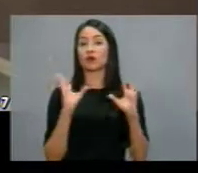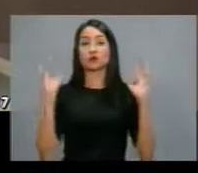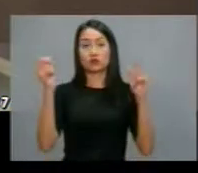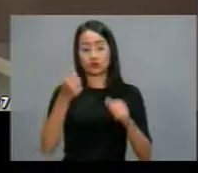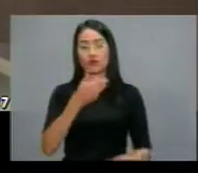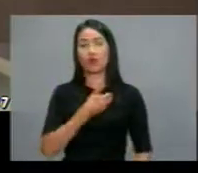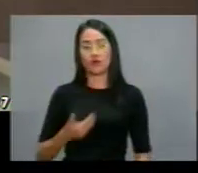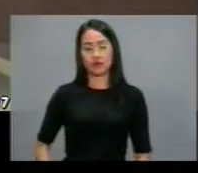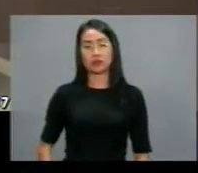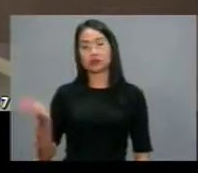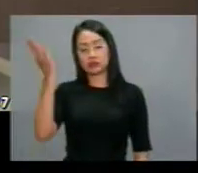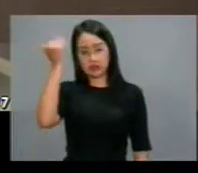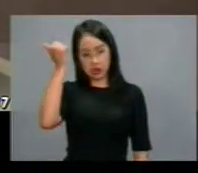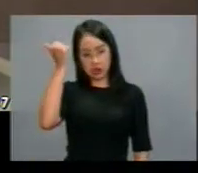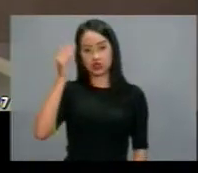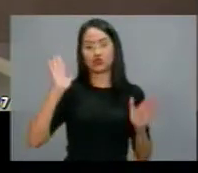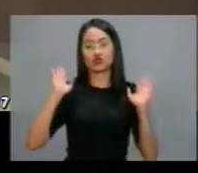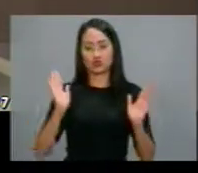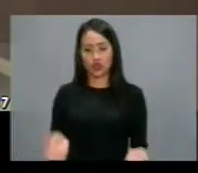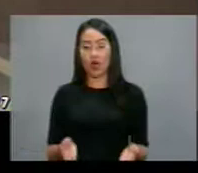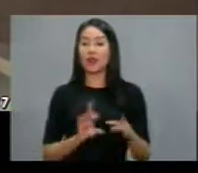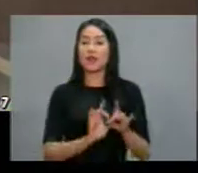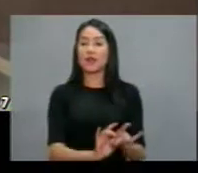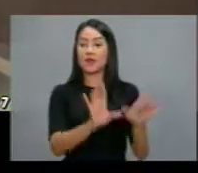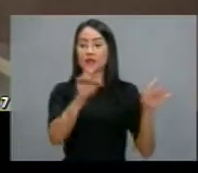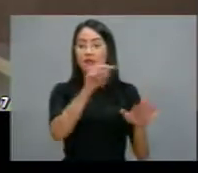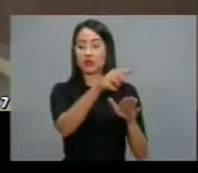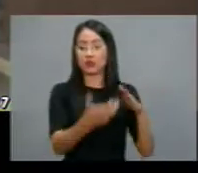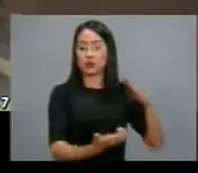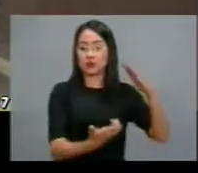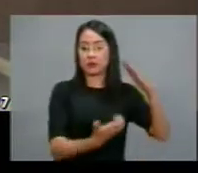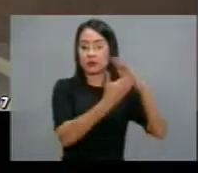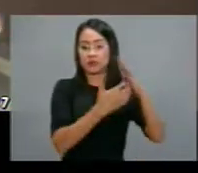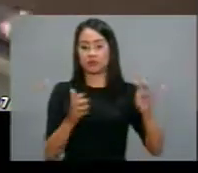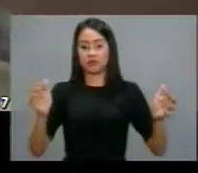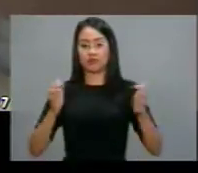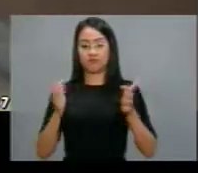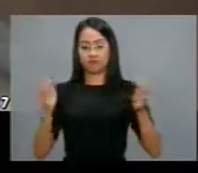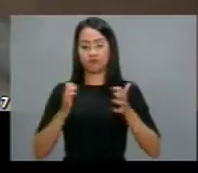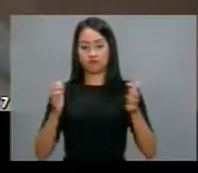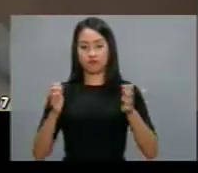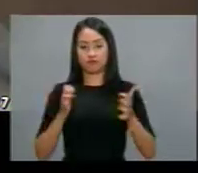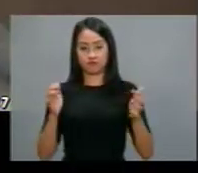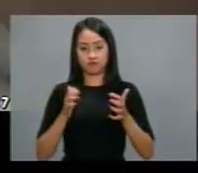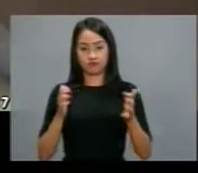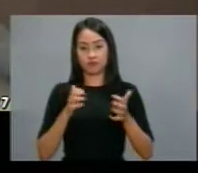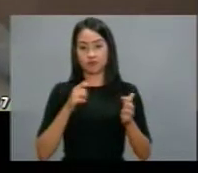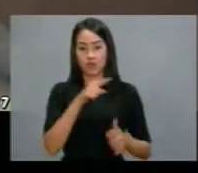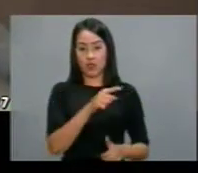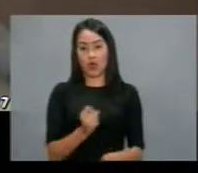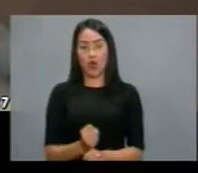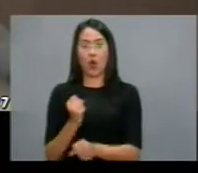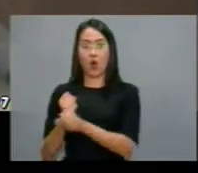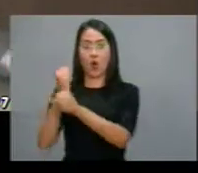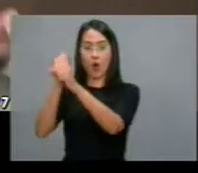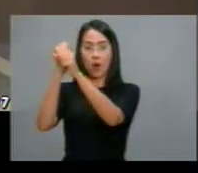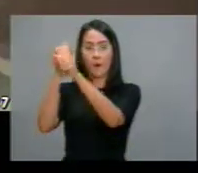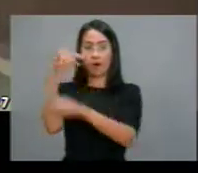as empreiteiras que monopolizassem as obras públicas.